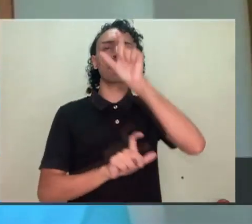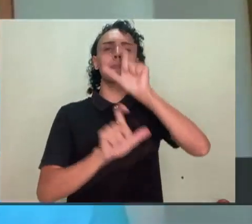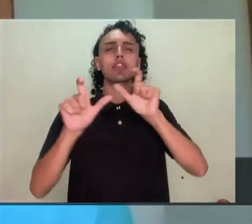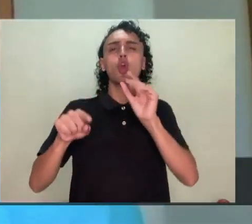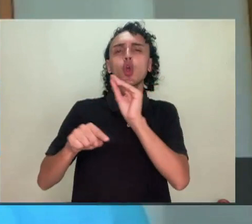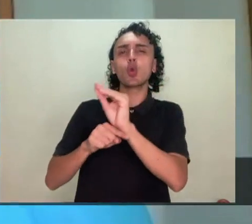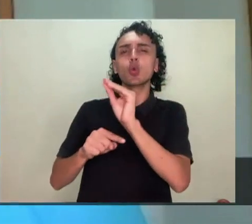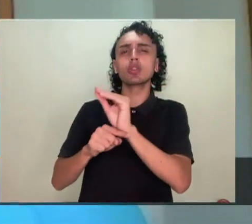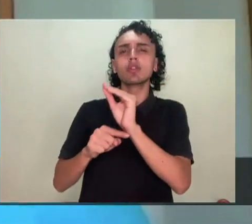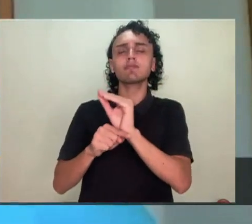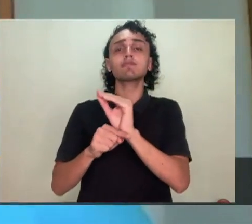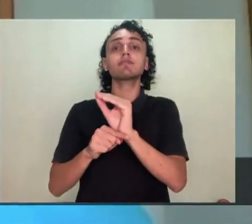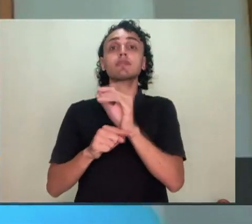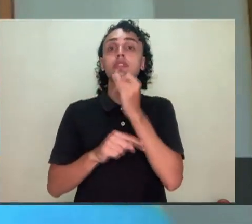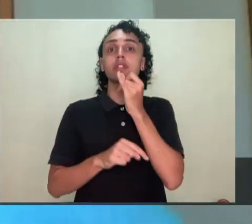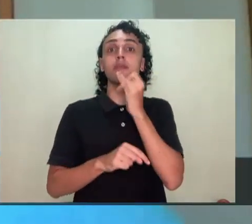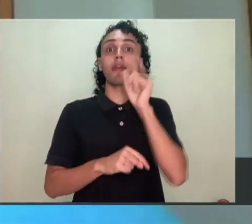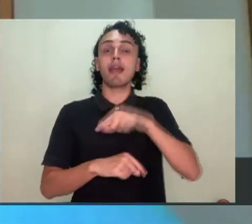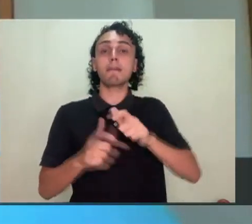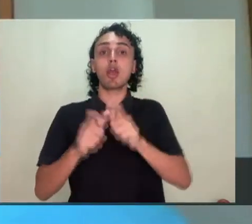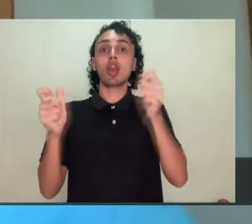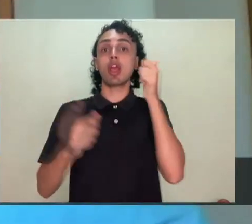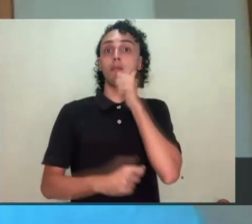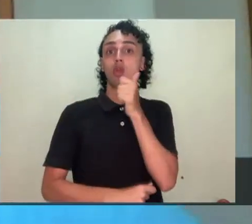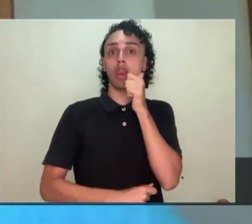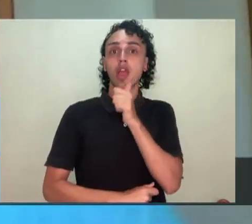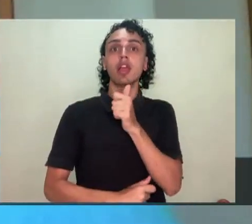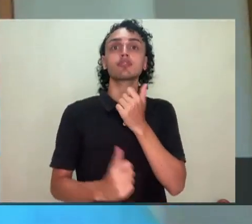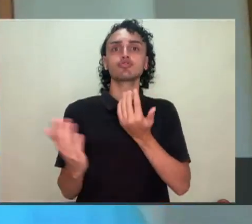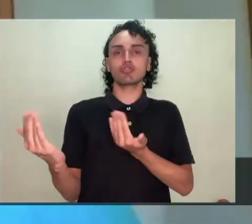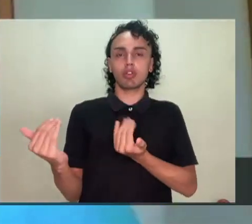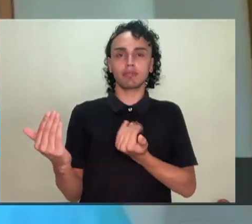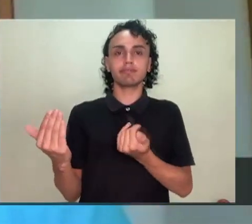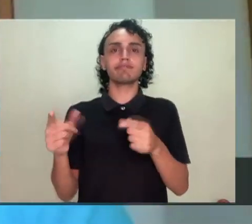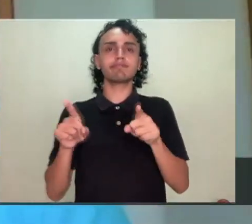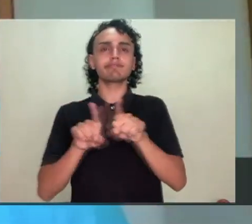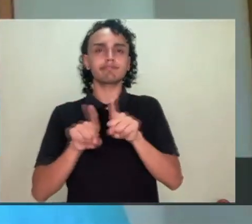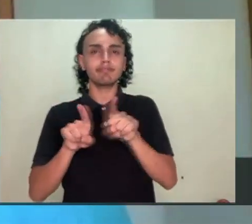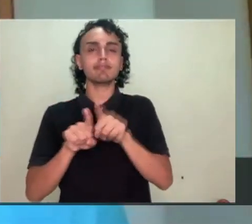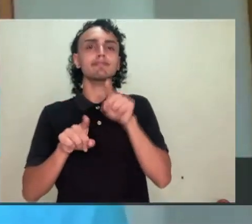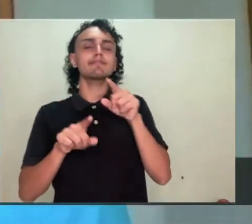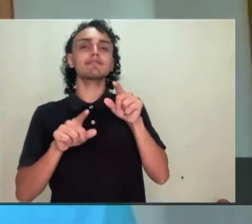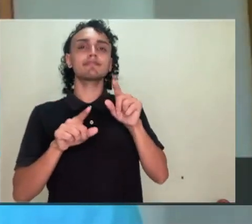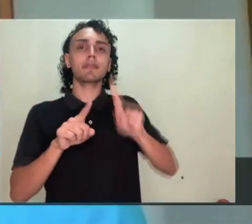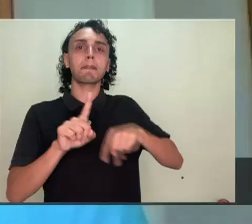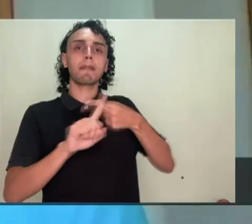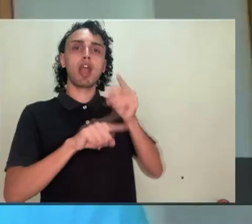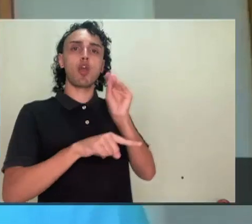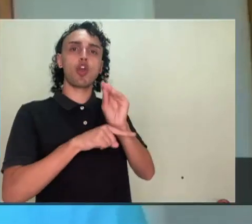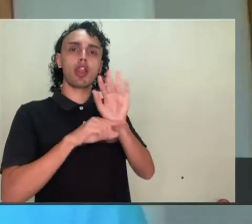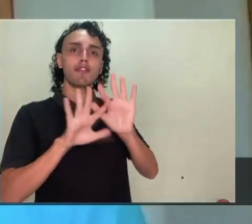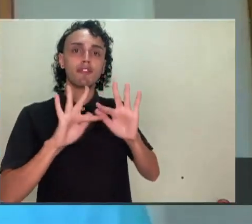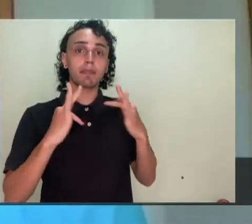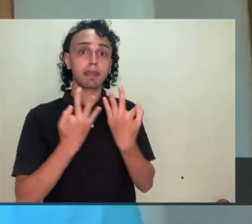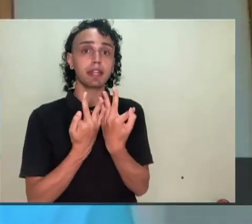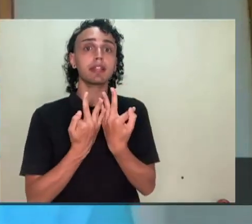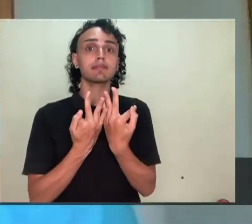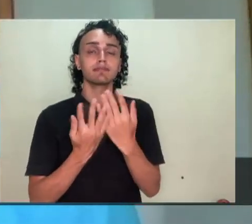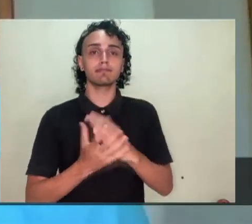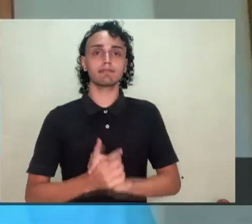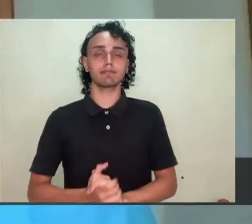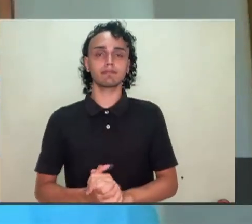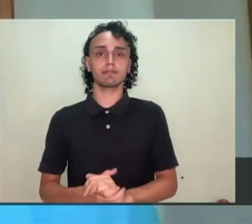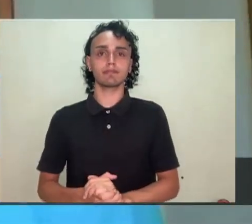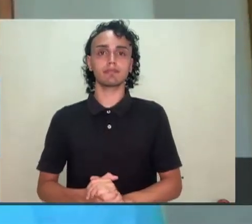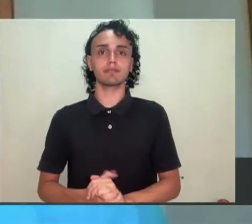e mulheres jovens, que não só cuidam das suas famílias, dos mais velhos das suas famílias, mas também têm nessa relação de trabalho, assumindo